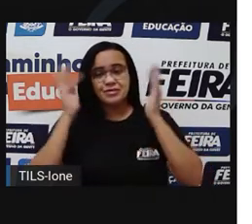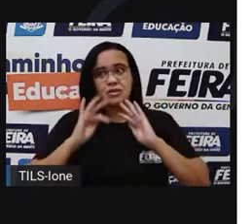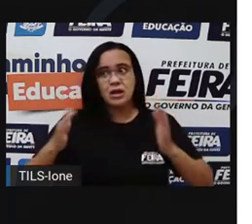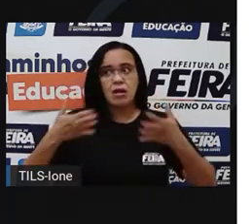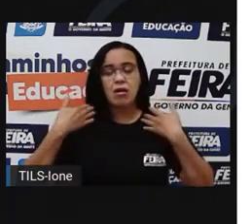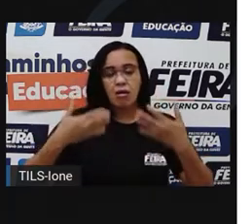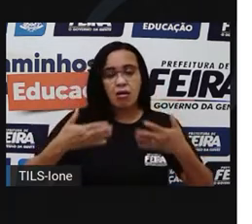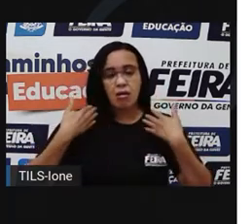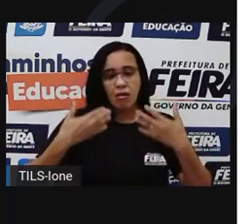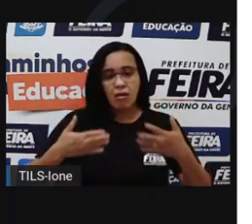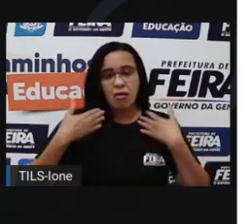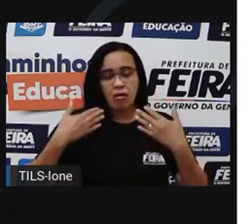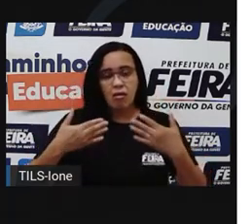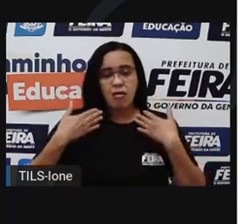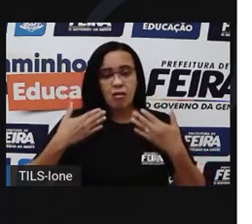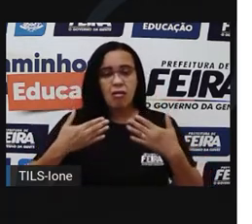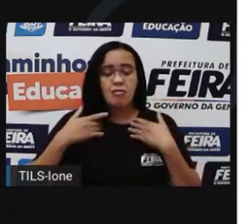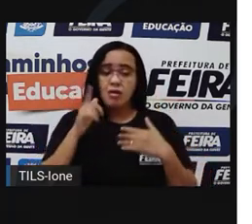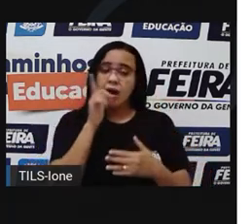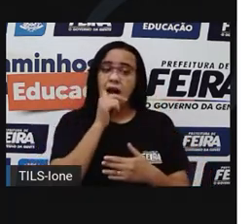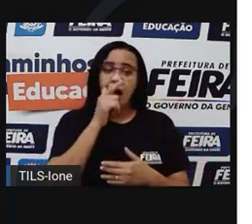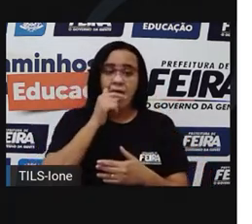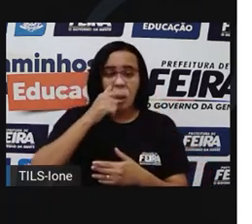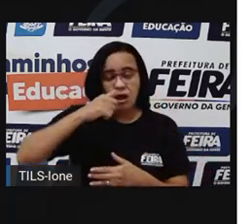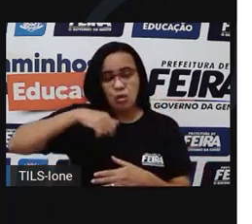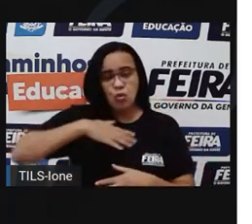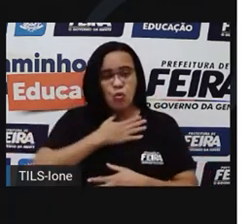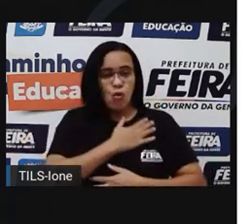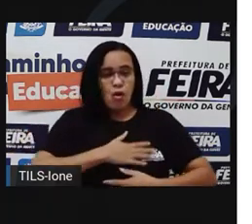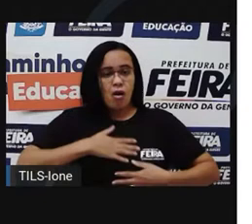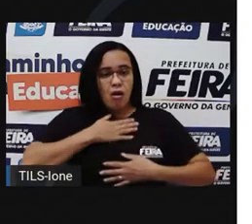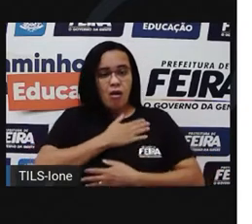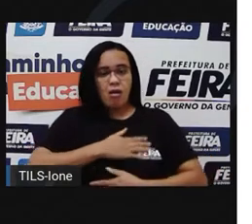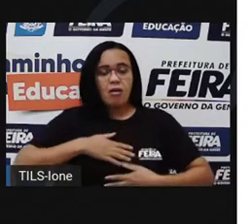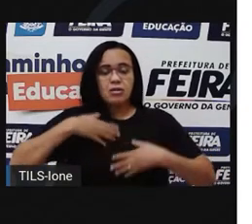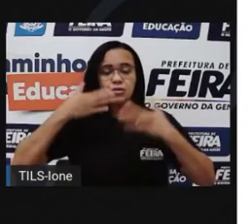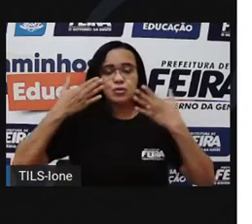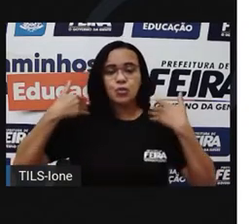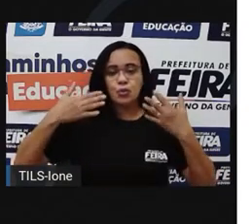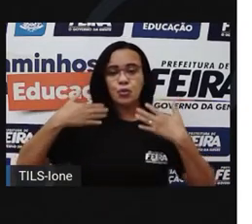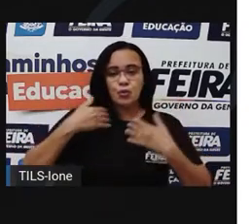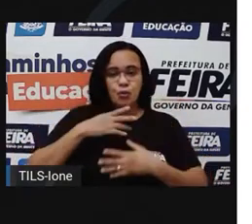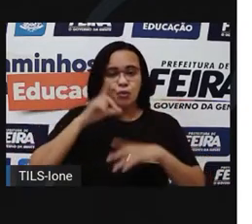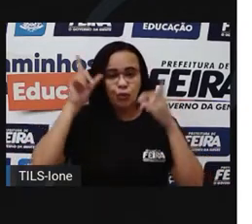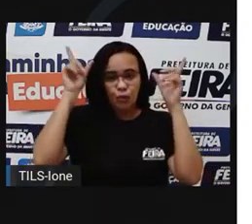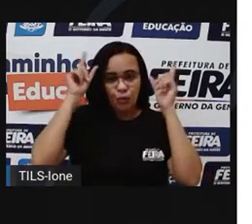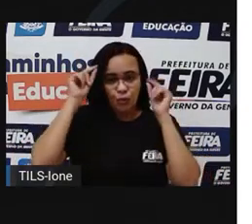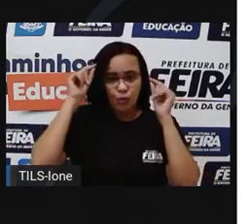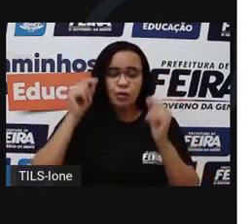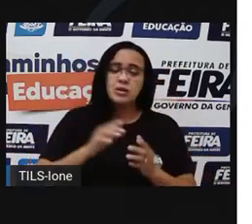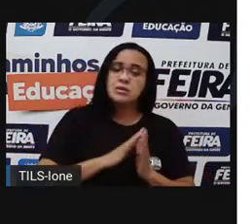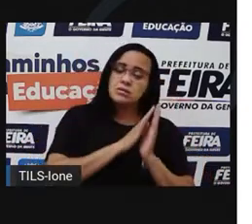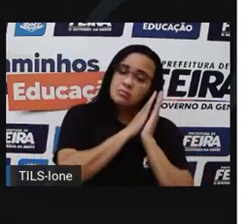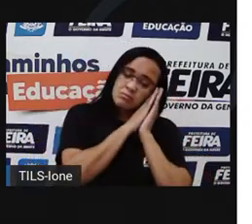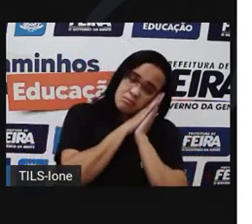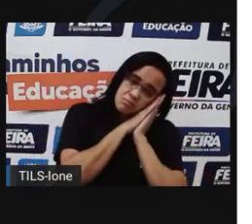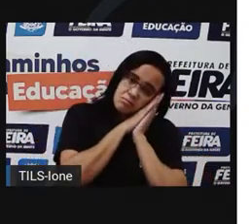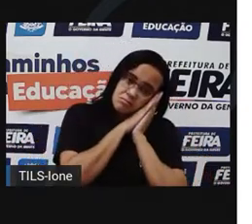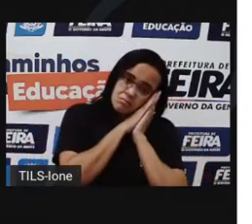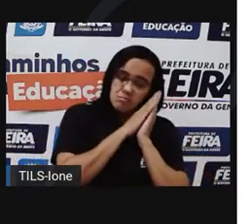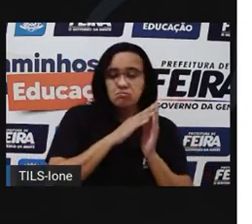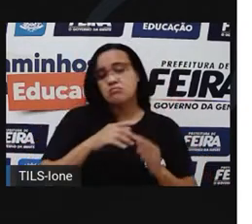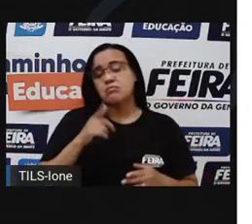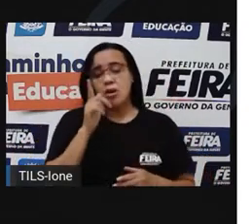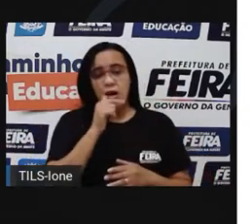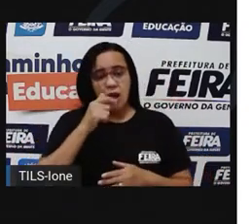ela resolveu se banhar naquelas águas claras, tranquilas e cristalinas. Iara ficou por muito tempo dentro do